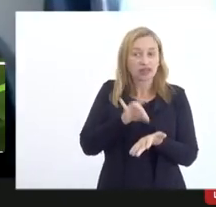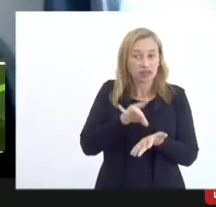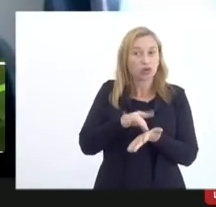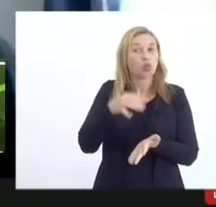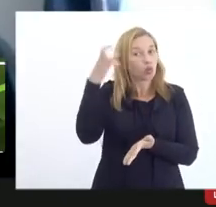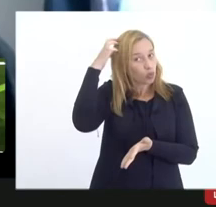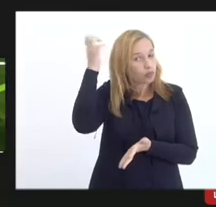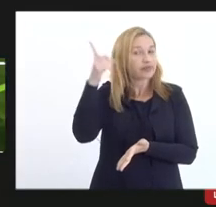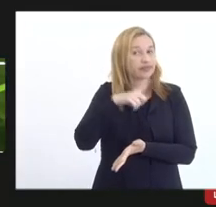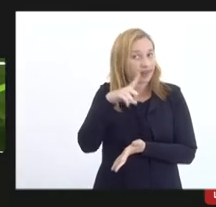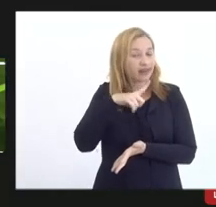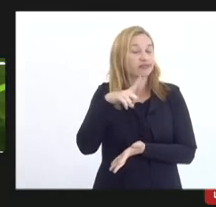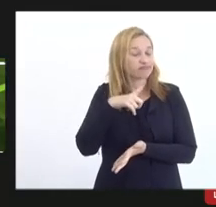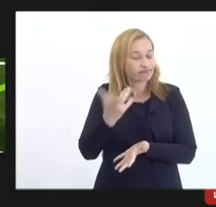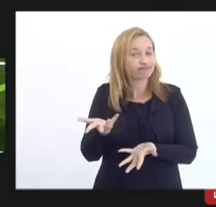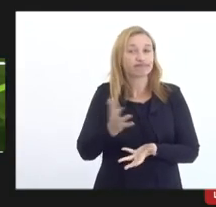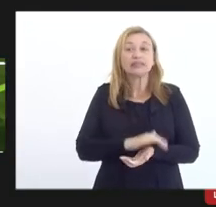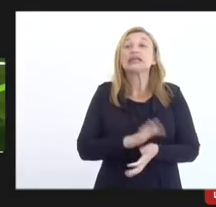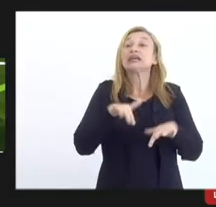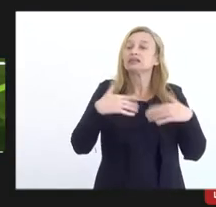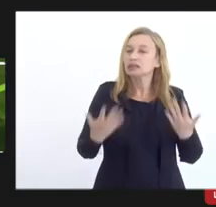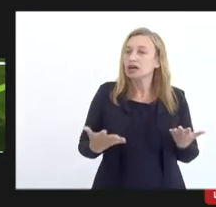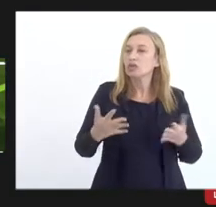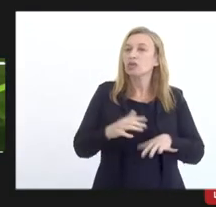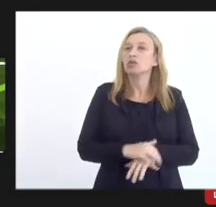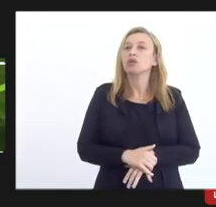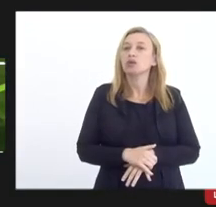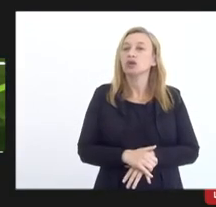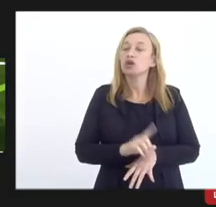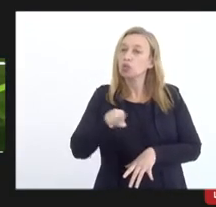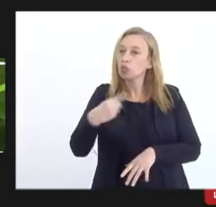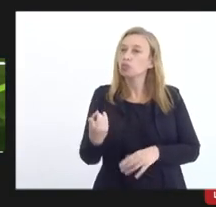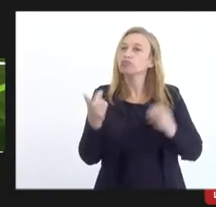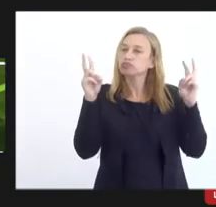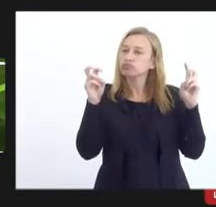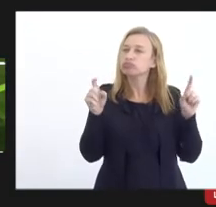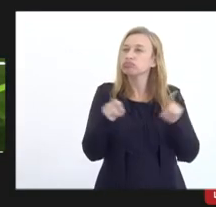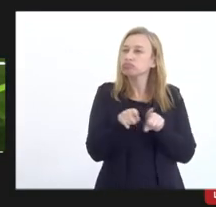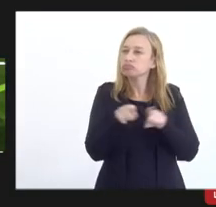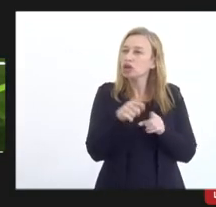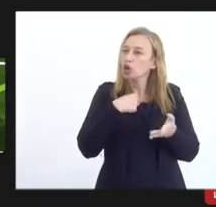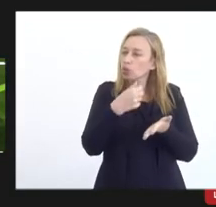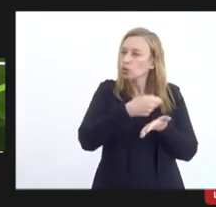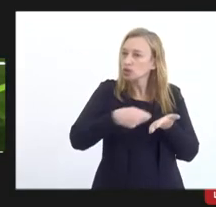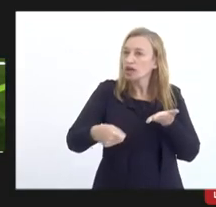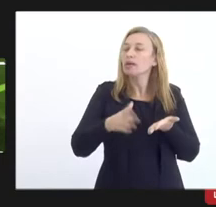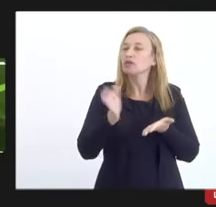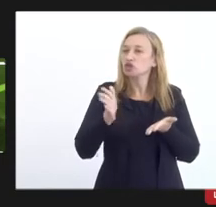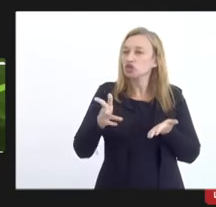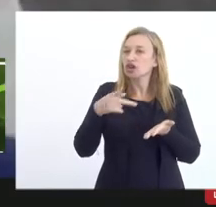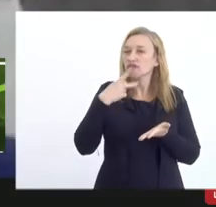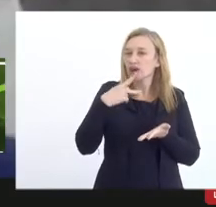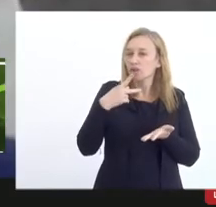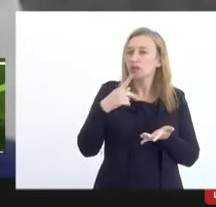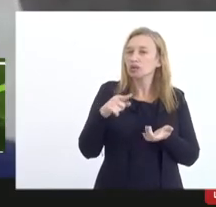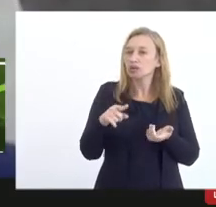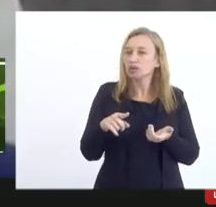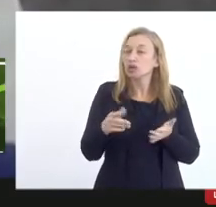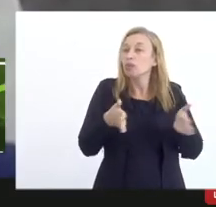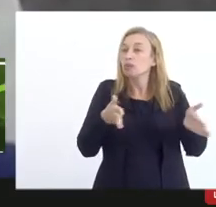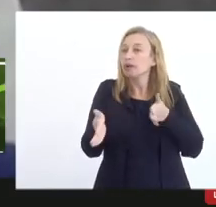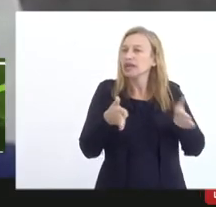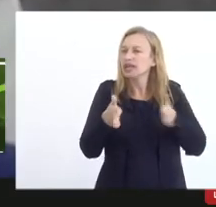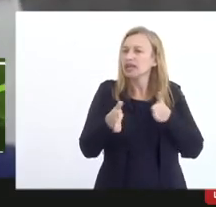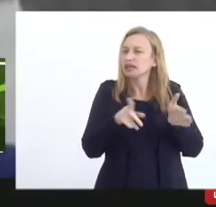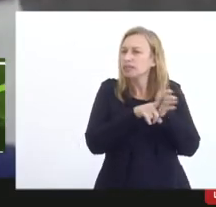isso exatamente ele é penalizado aí foi uma outra coisa que eu anotei mas que o senhor já trouxe aqui é a questão do prazo